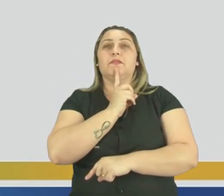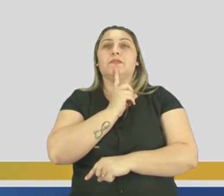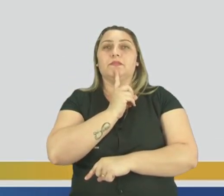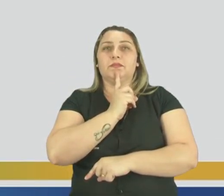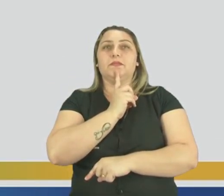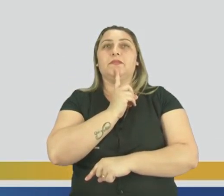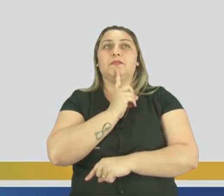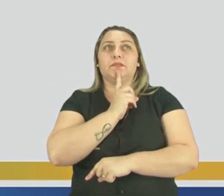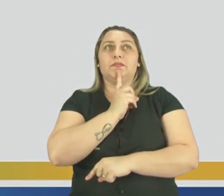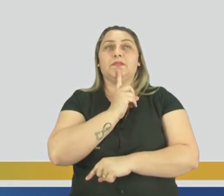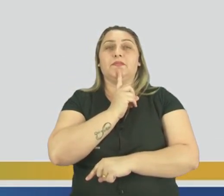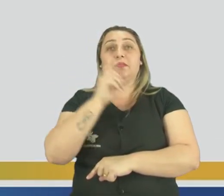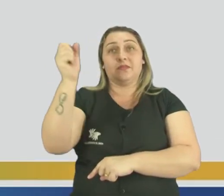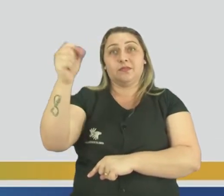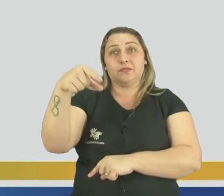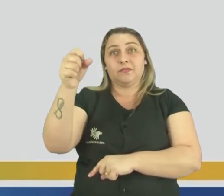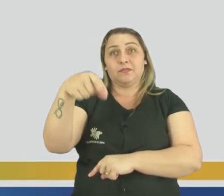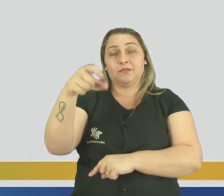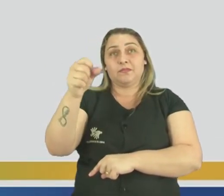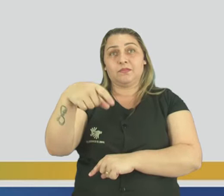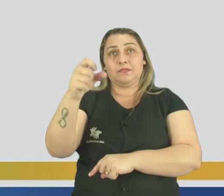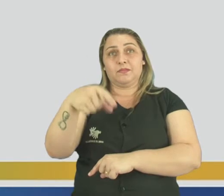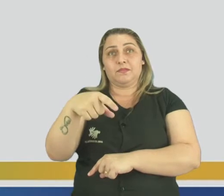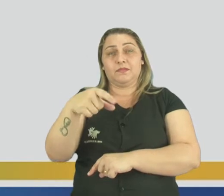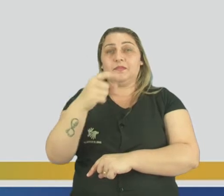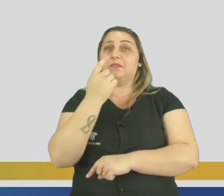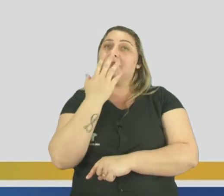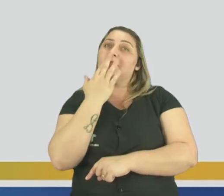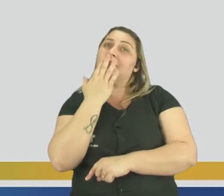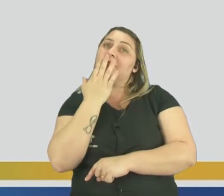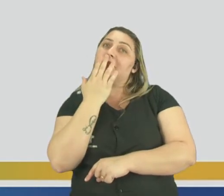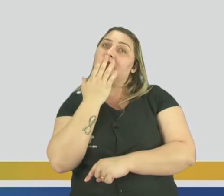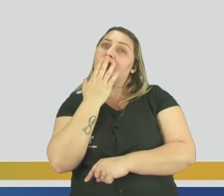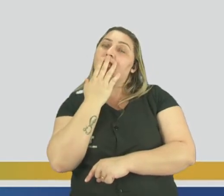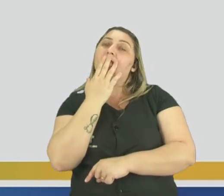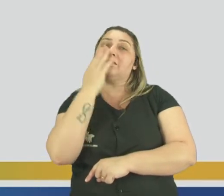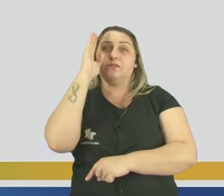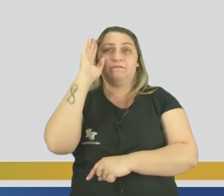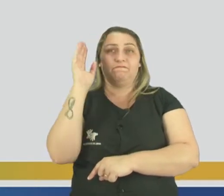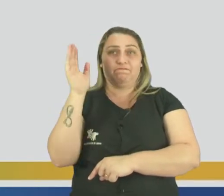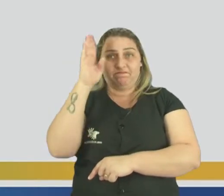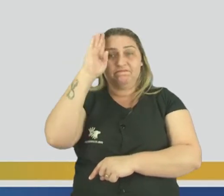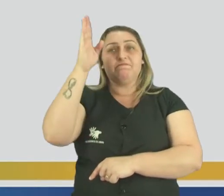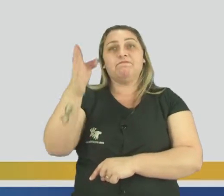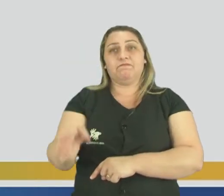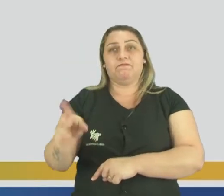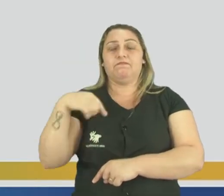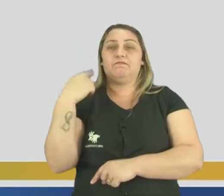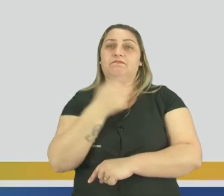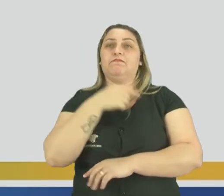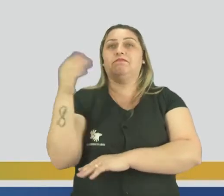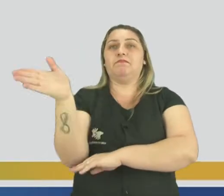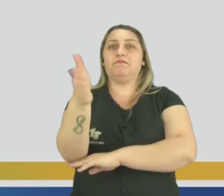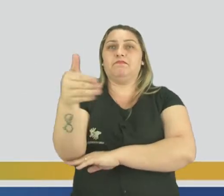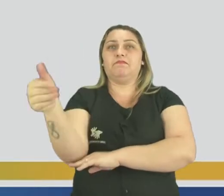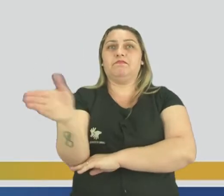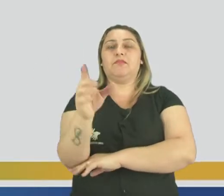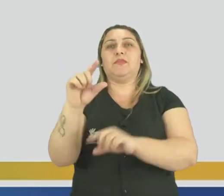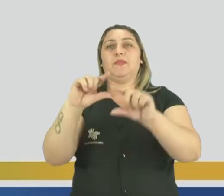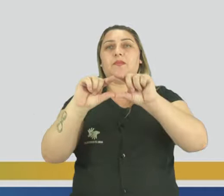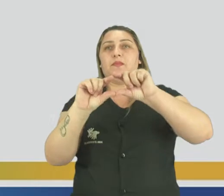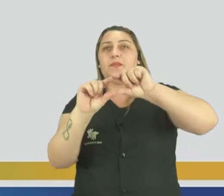ó, a azul. Isso aqui é as cores, né, primordiais aqui da nossa bandeira. E tem aquela